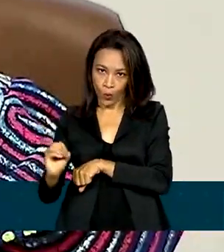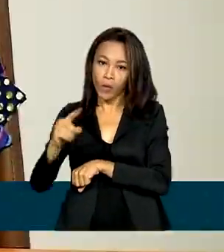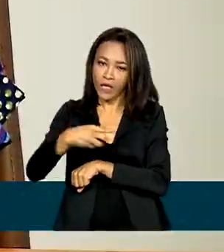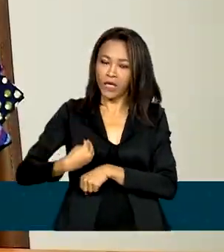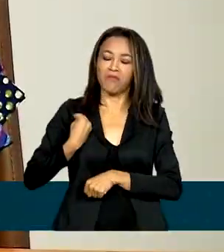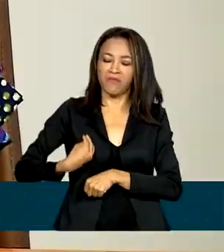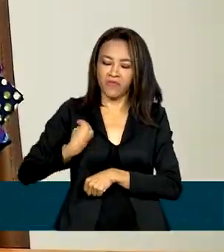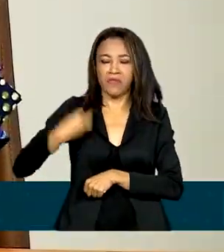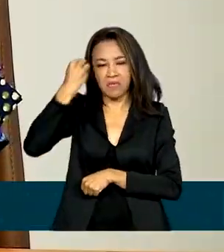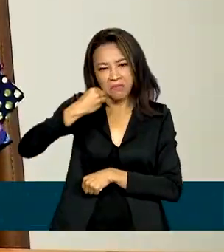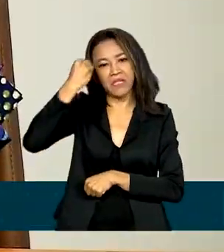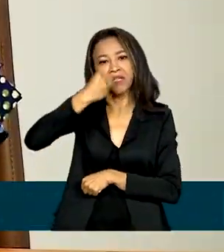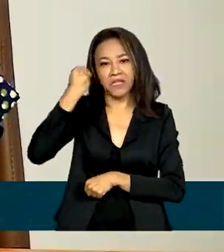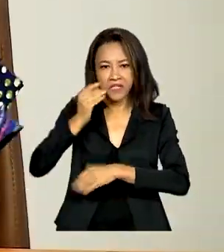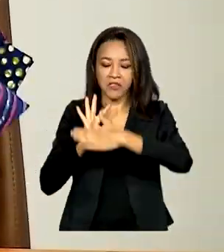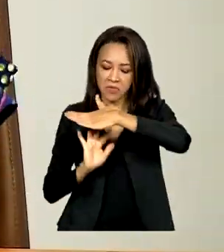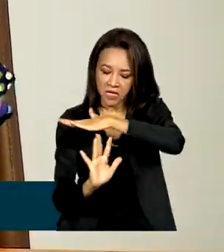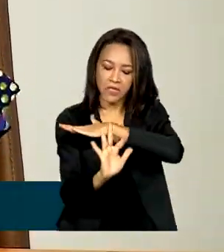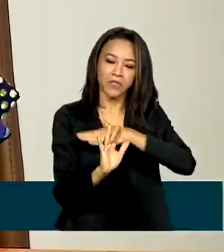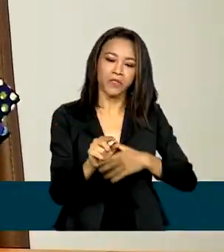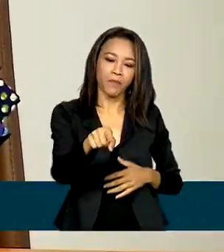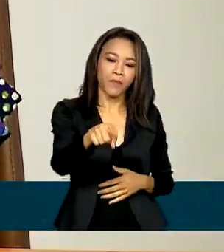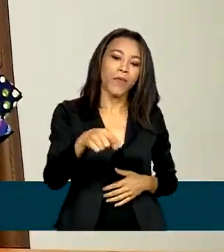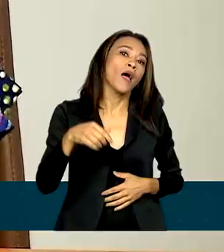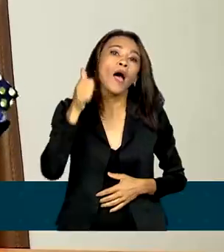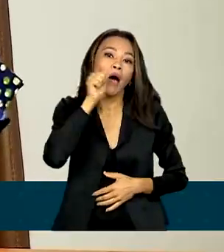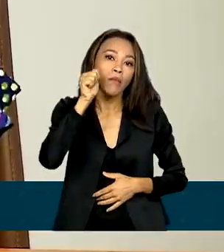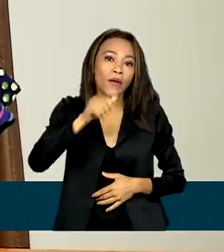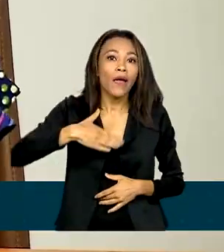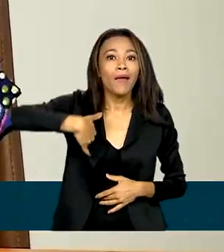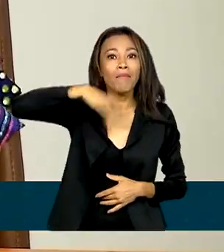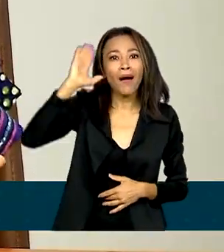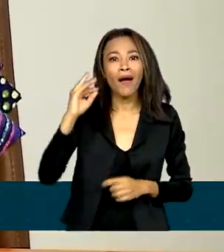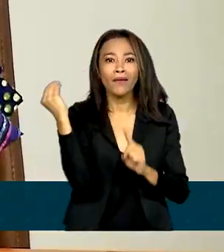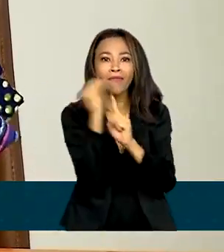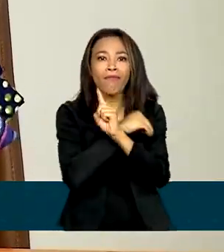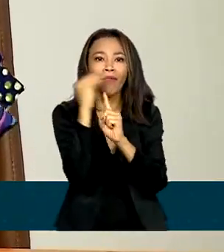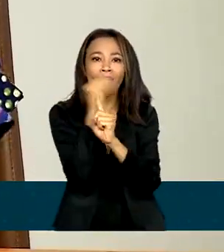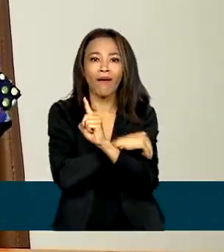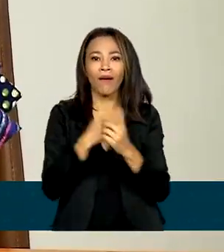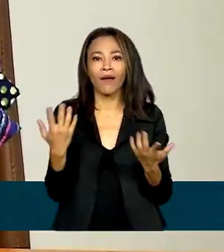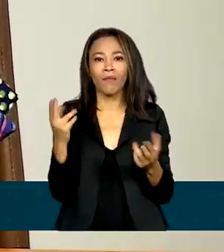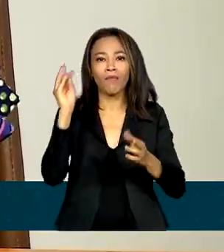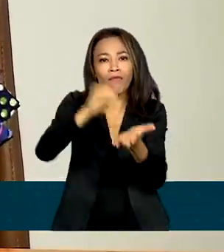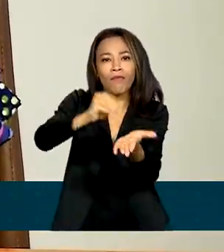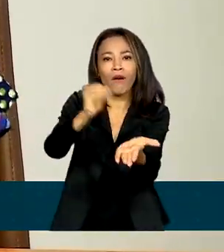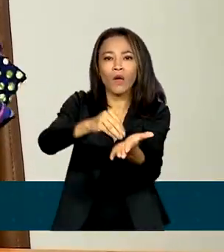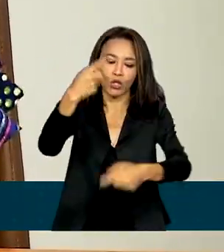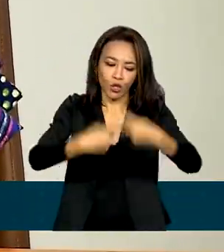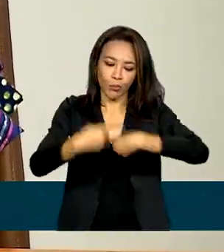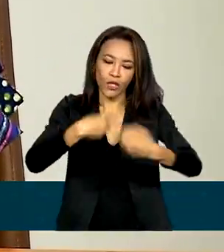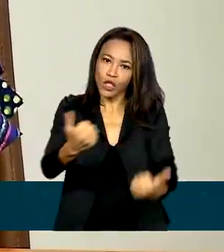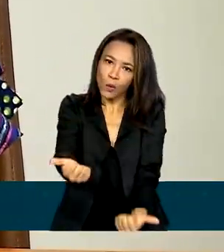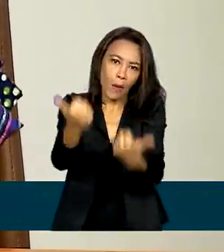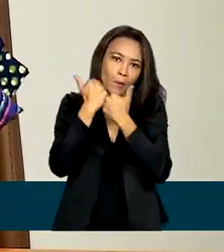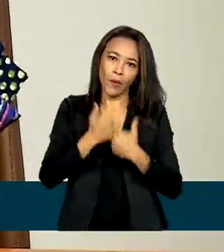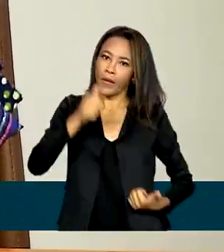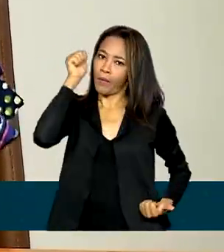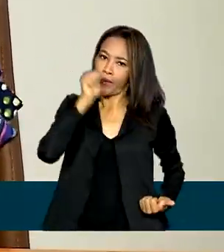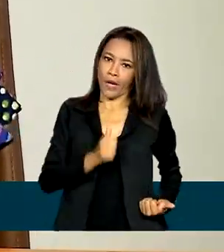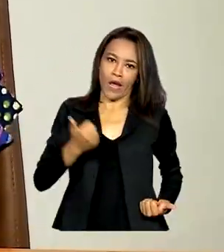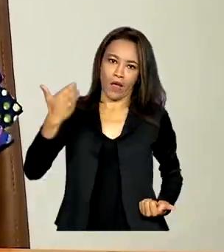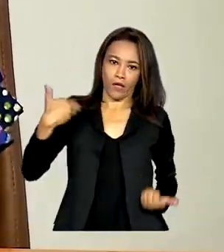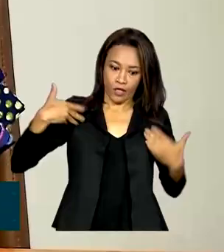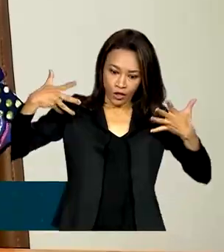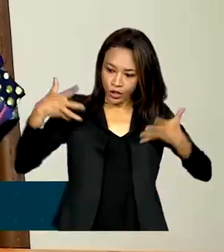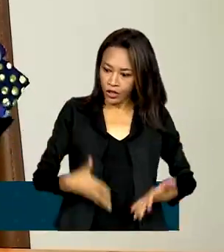A mulher ainda é mais vulnerável com a falta dessa política, que não apoia ela, a mulher imigrante, que